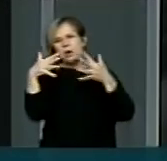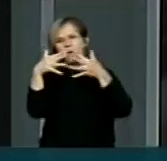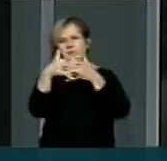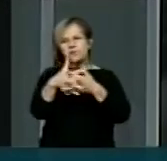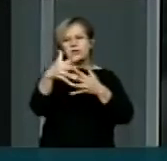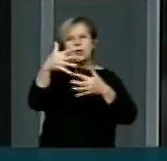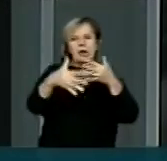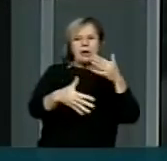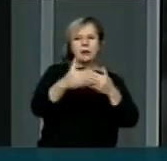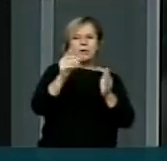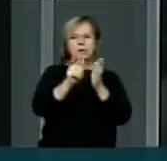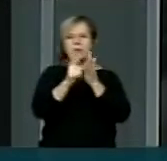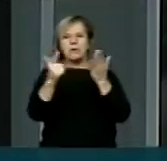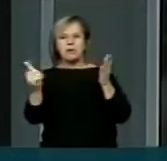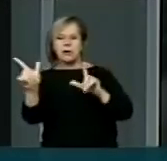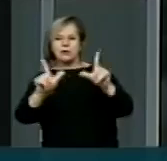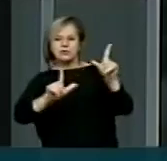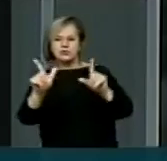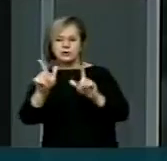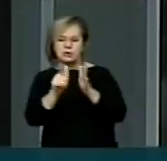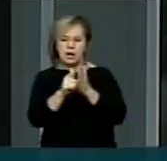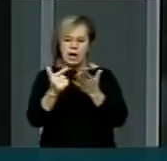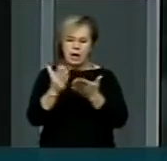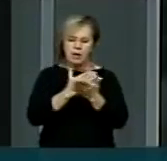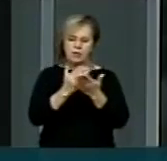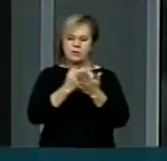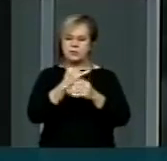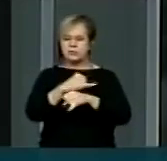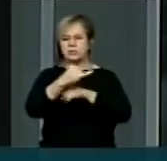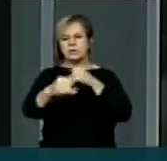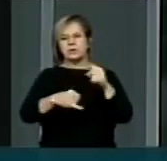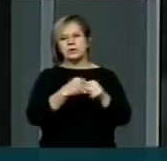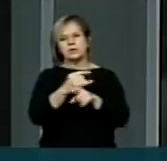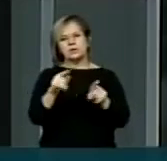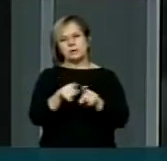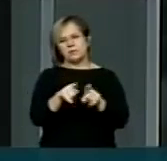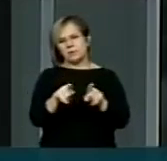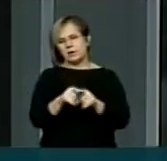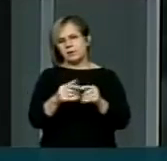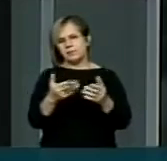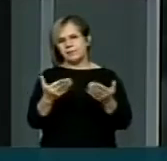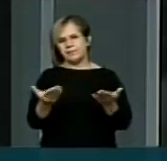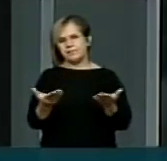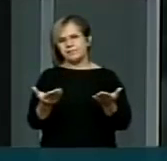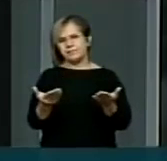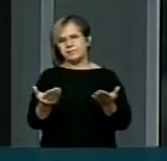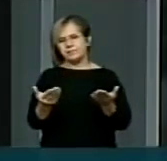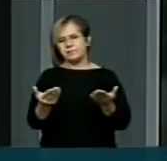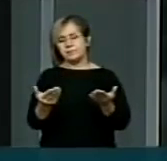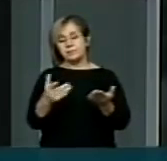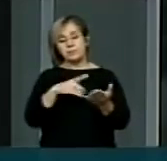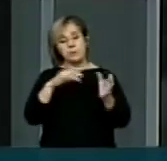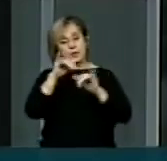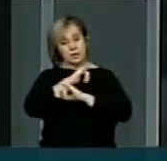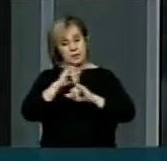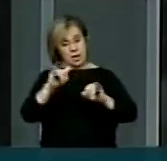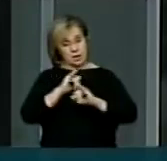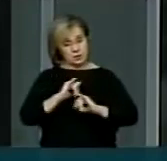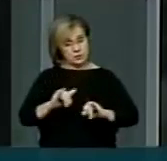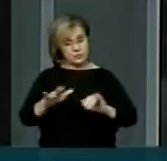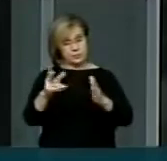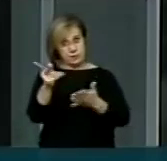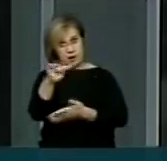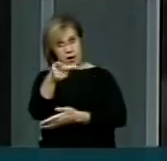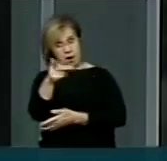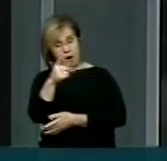da imprensa, com todo o respeito que nós temos, e as duas importantes colunas que nas quais foram divulgadas, volto a repetir,